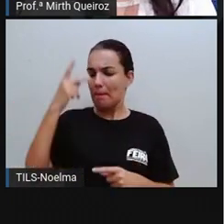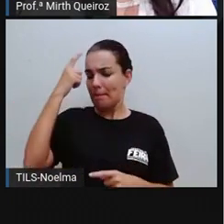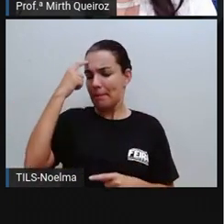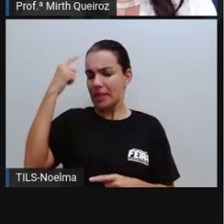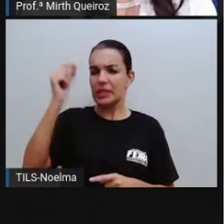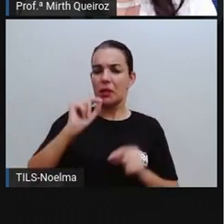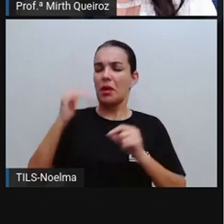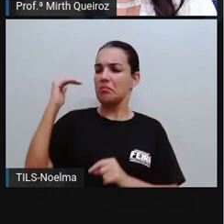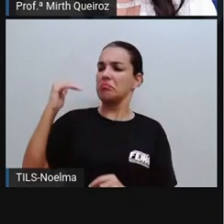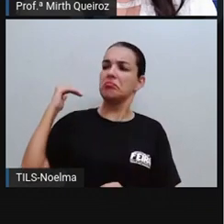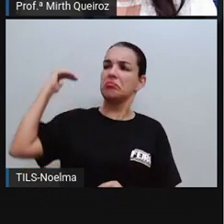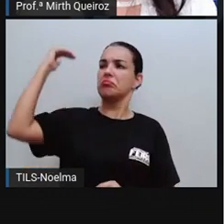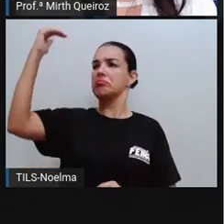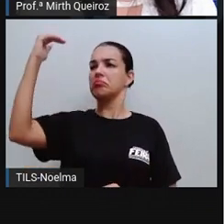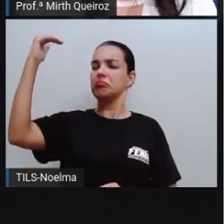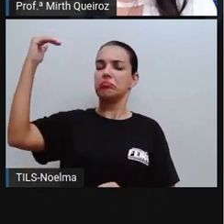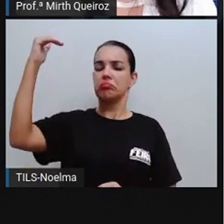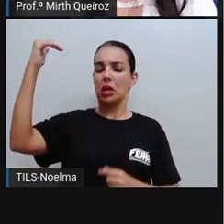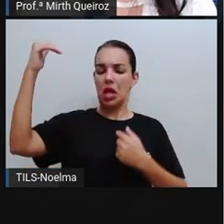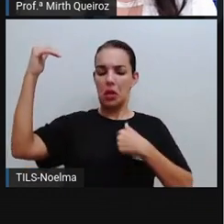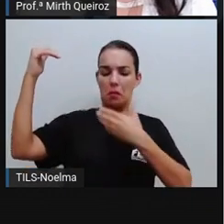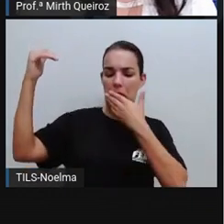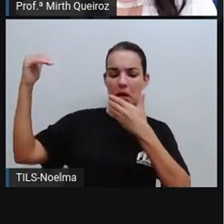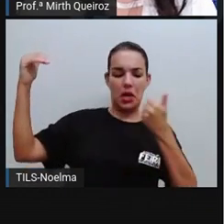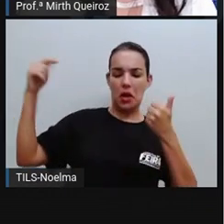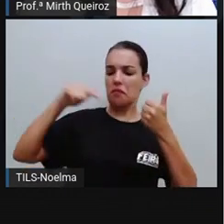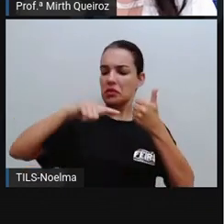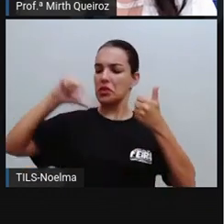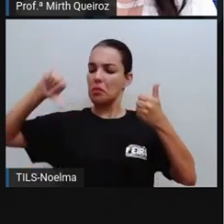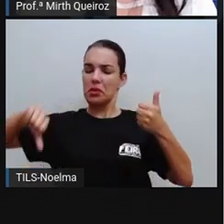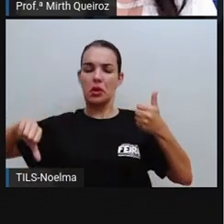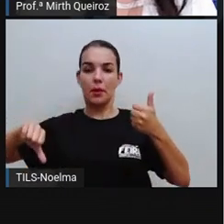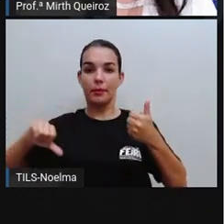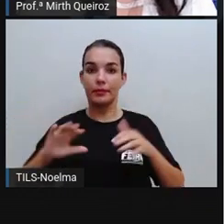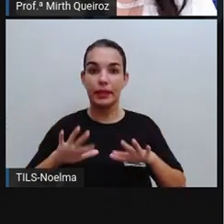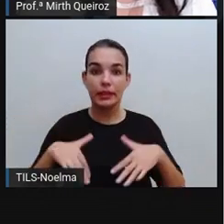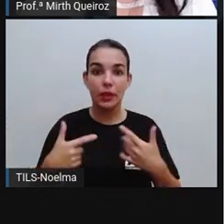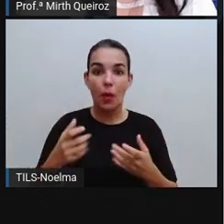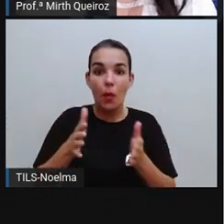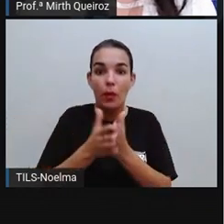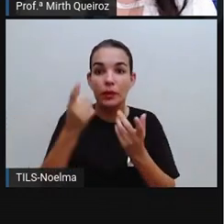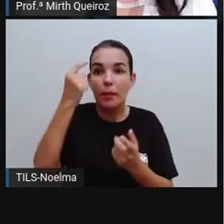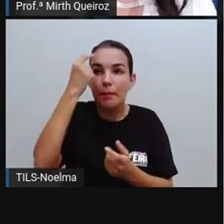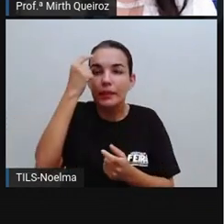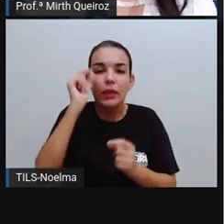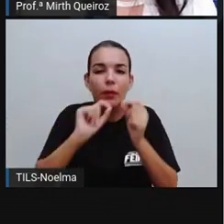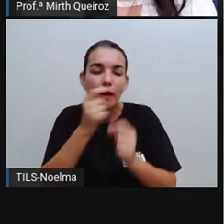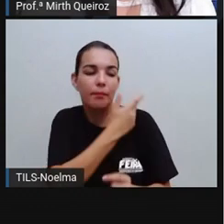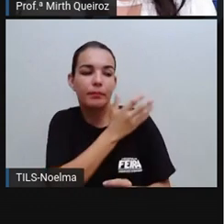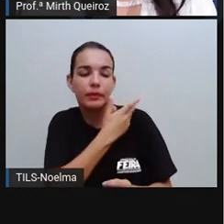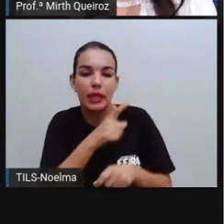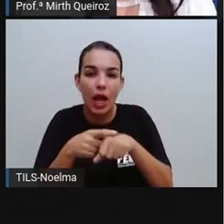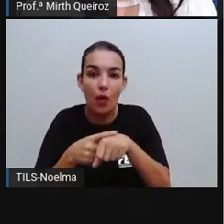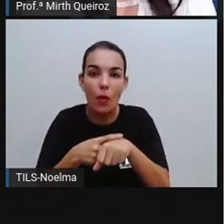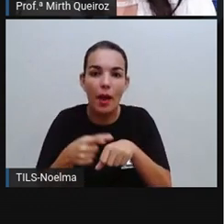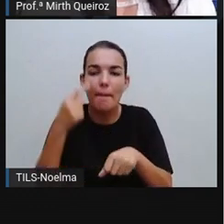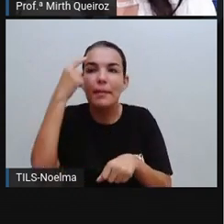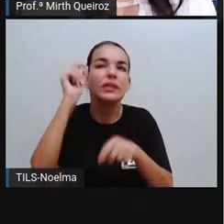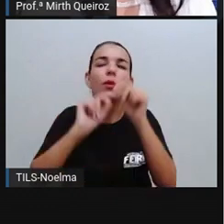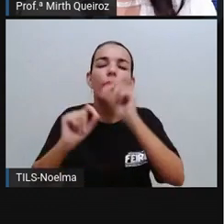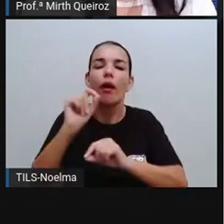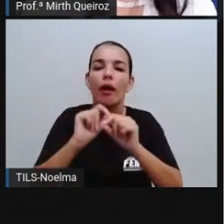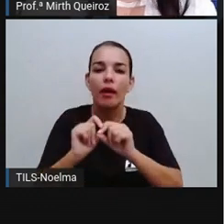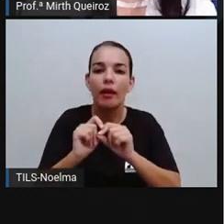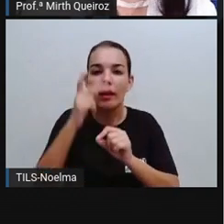a outras. Quando se fala de racismo, o primeiro pensamento que aparece na nossa mente é das